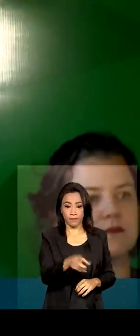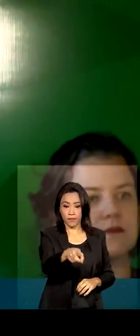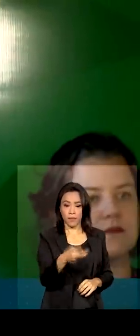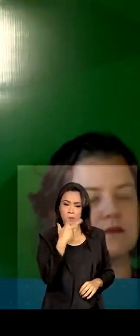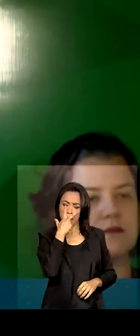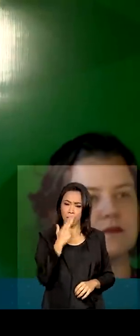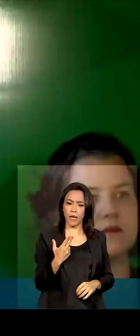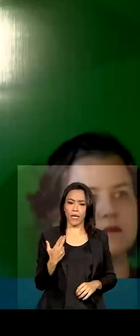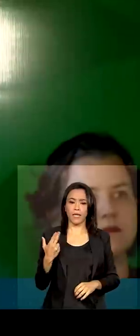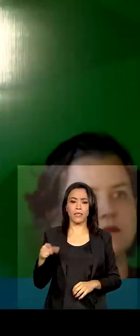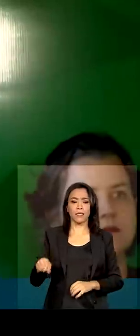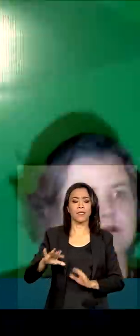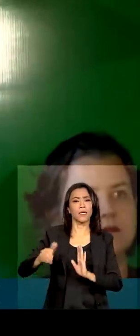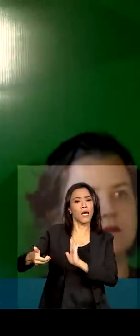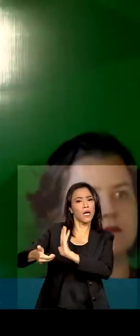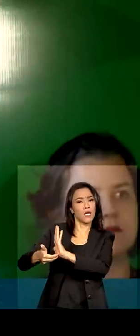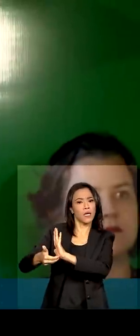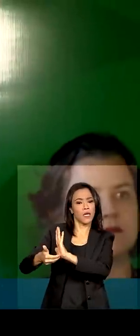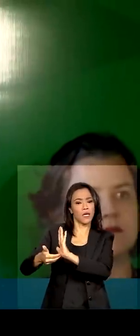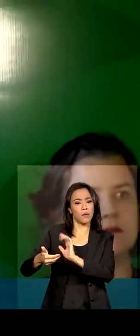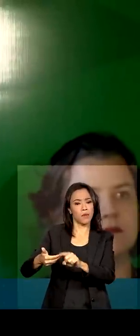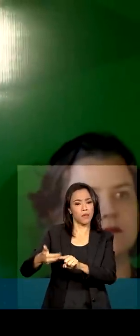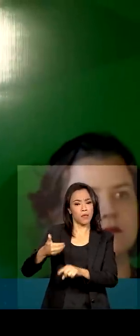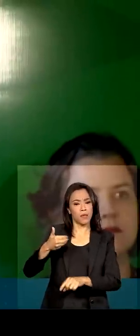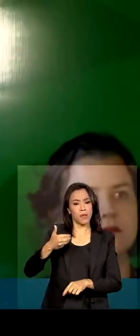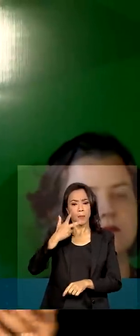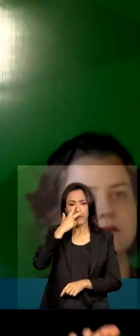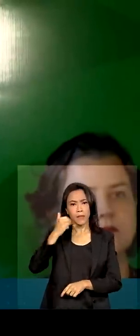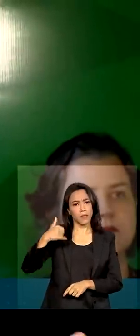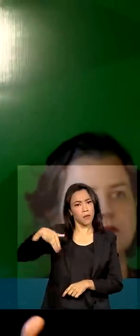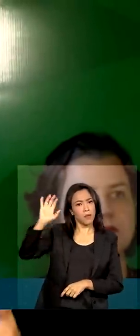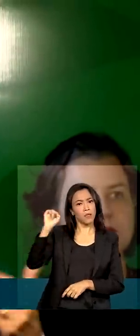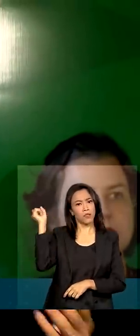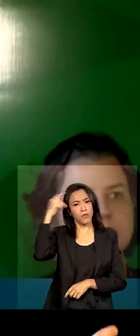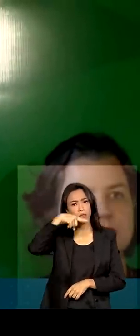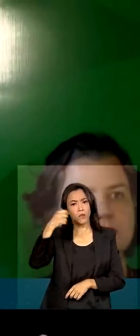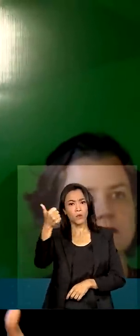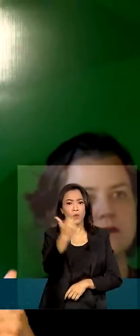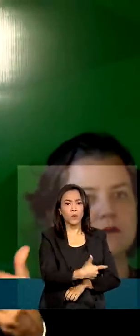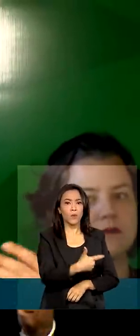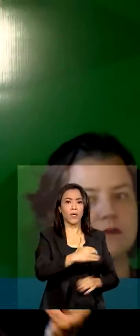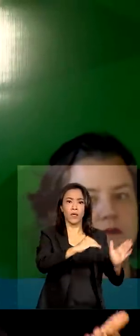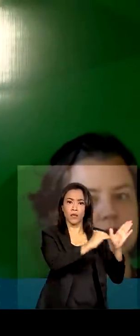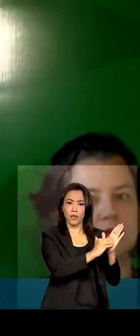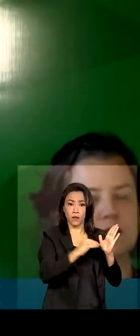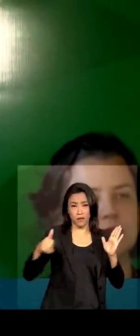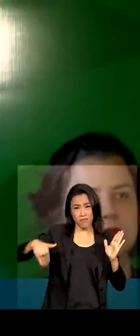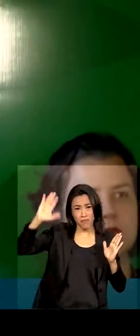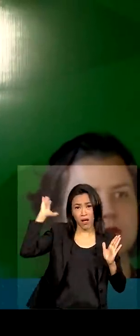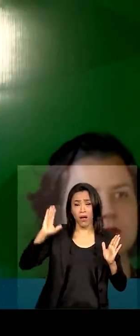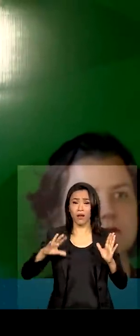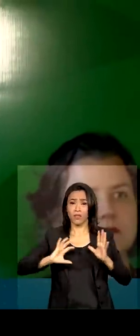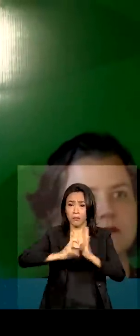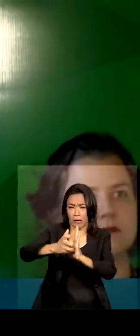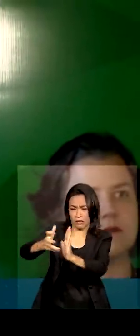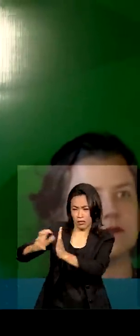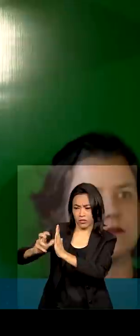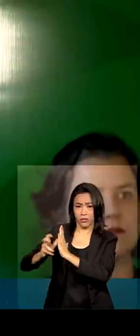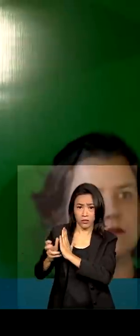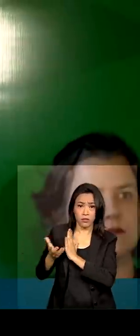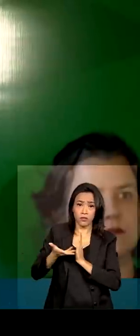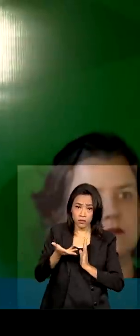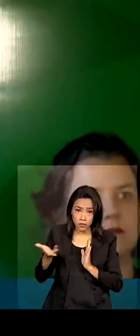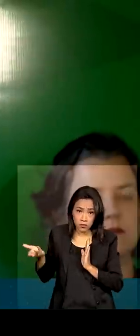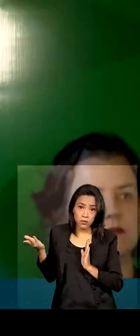Câmara tenha razões para ser muito mais difícil do que no Senado. São mais partidos representados, são um